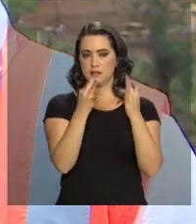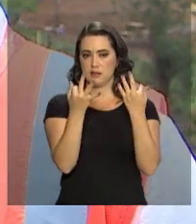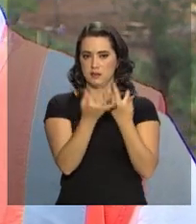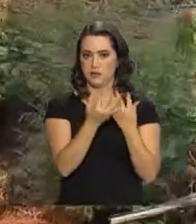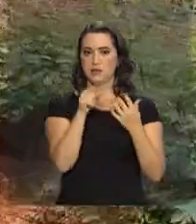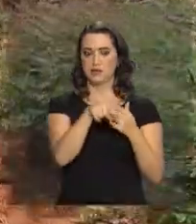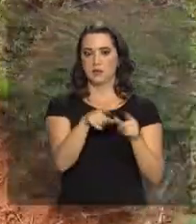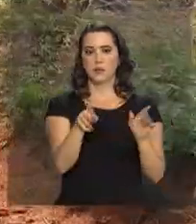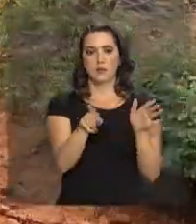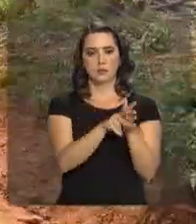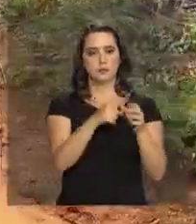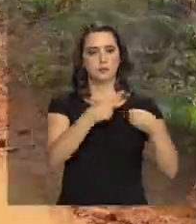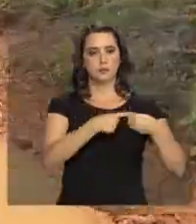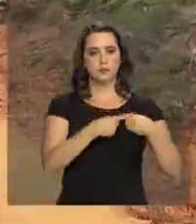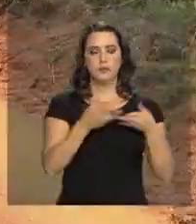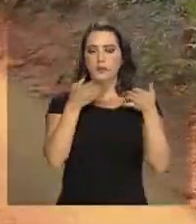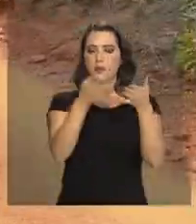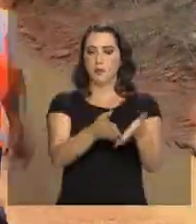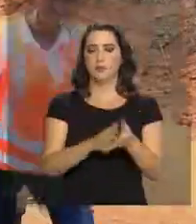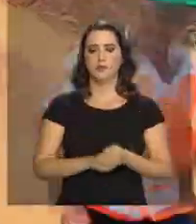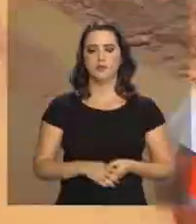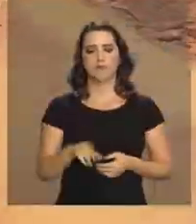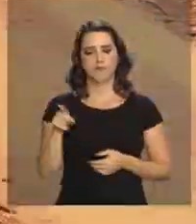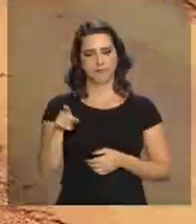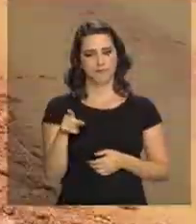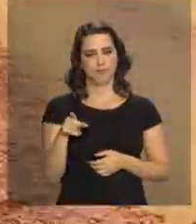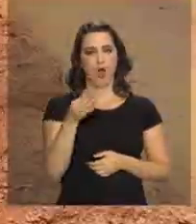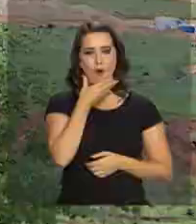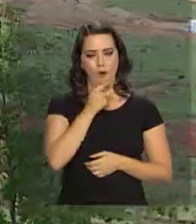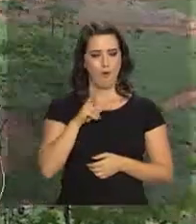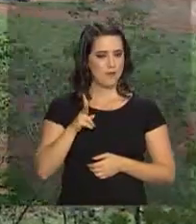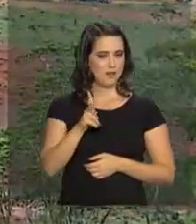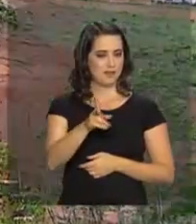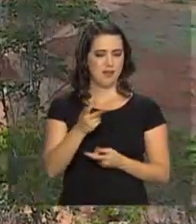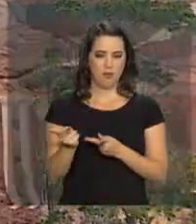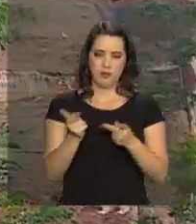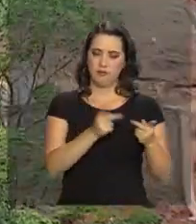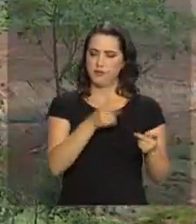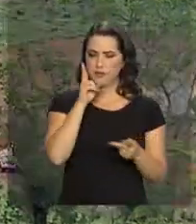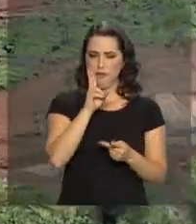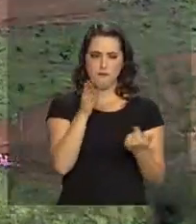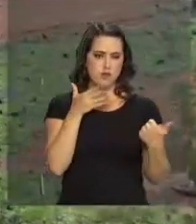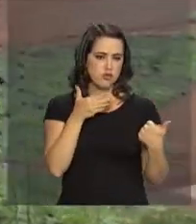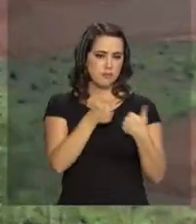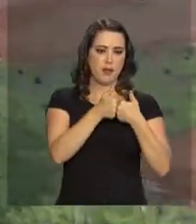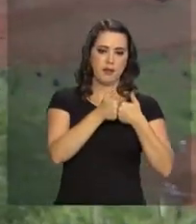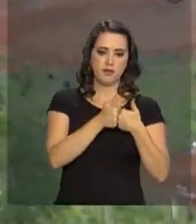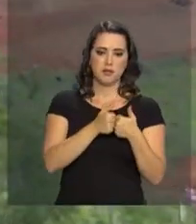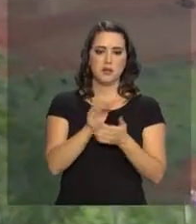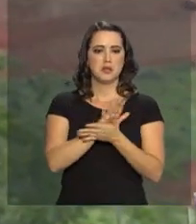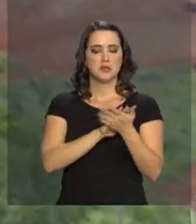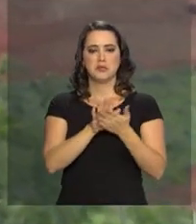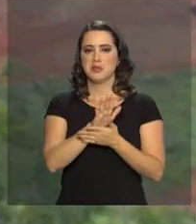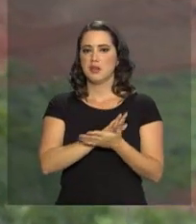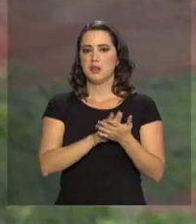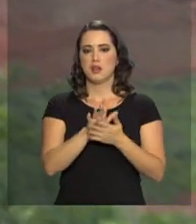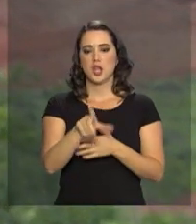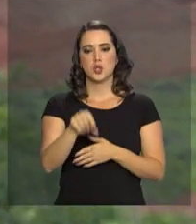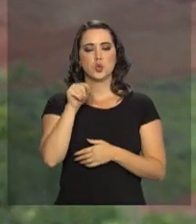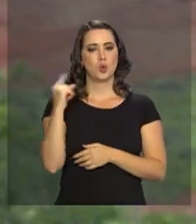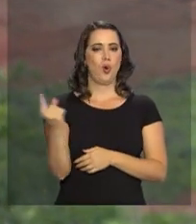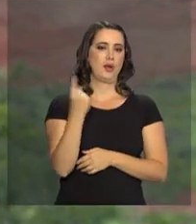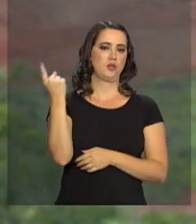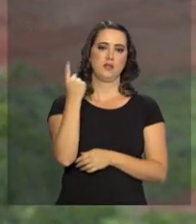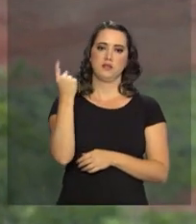oficinas. Seu Zezinho visita as obras todos os dias. Ele acompanha tudo de perto e nenhuma decisão é tomada